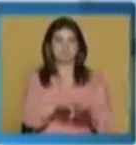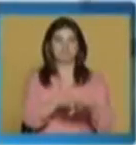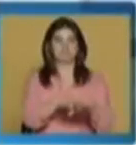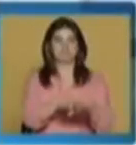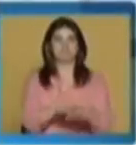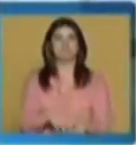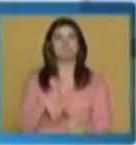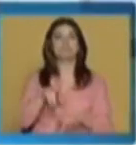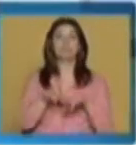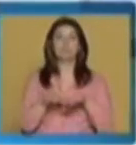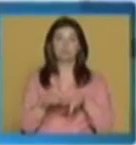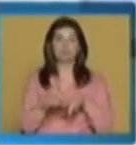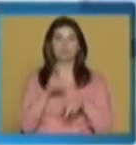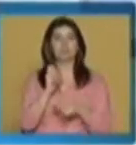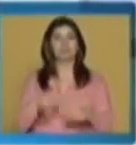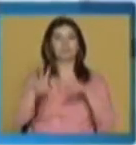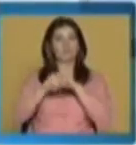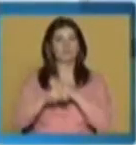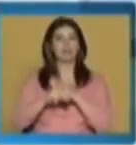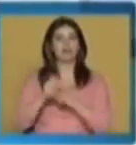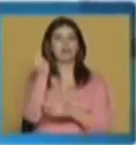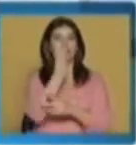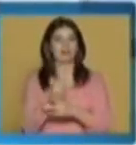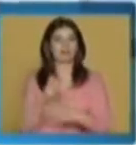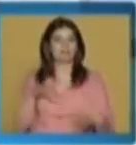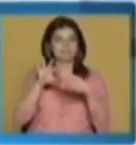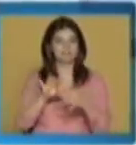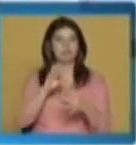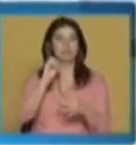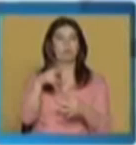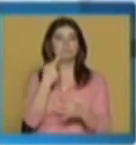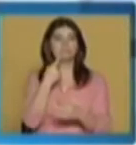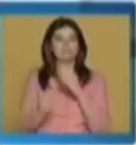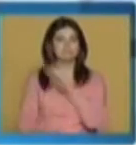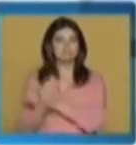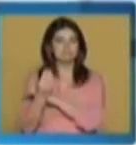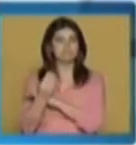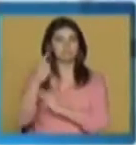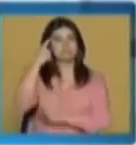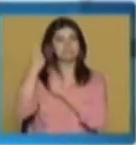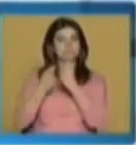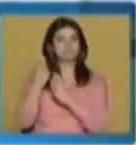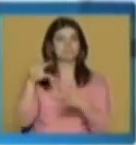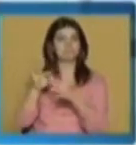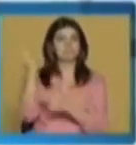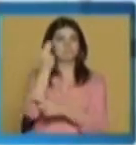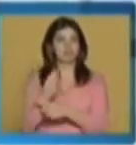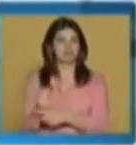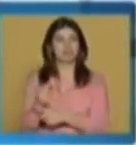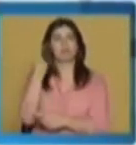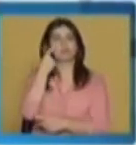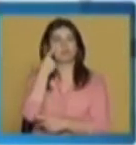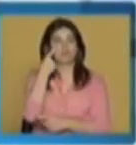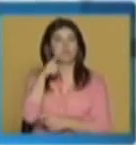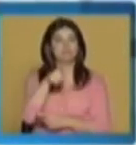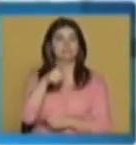Os computadores são a nova fronteira da arte ou são algo estranho e estrangeiro ao pensamento artístico? Conheça